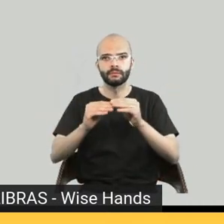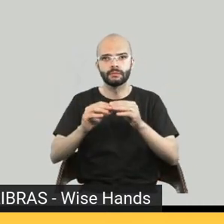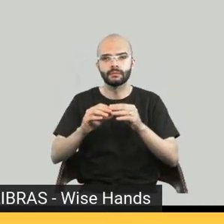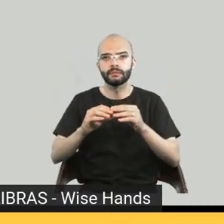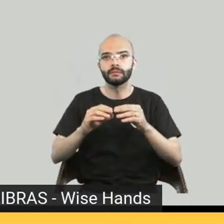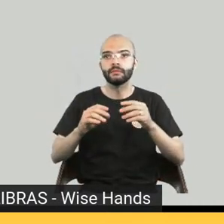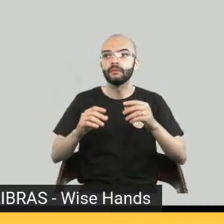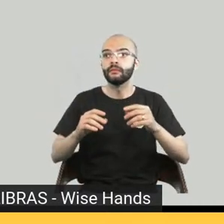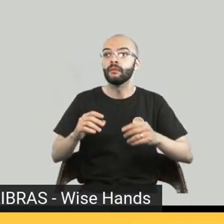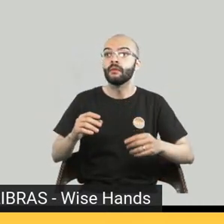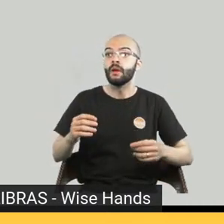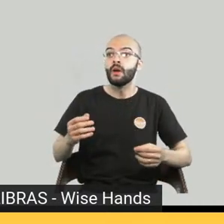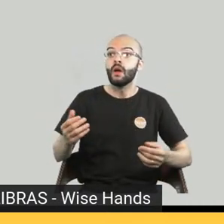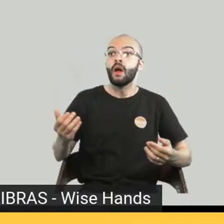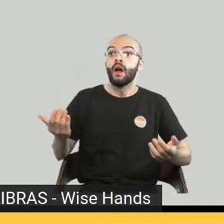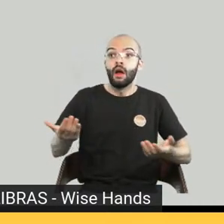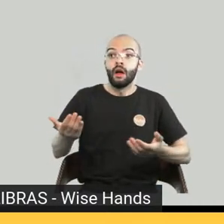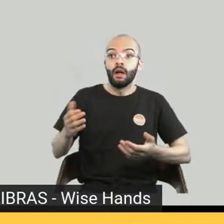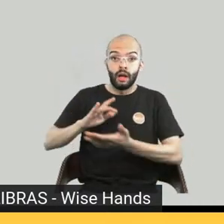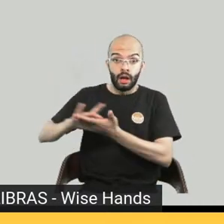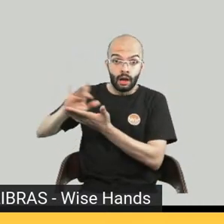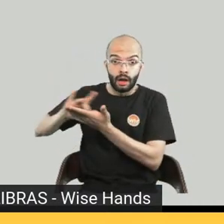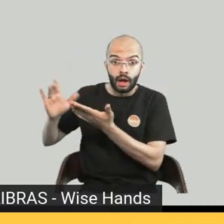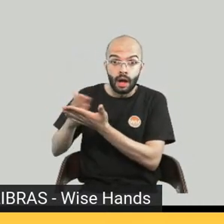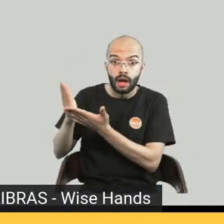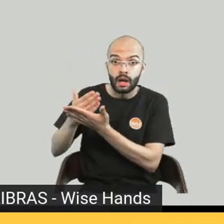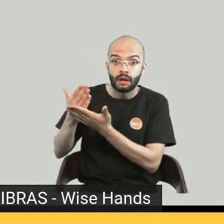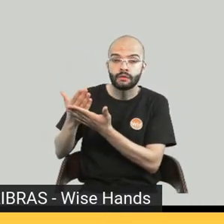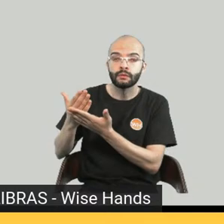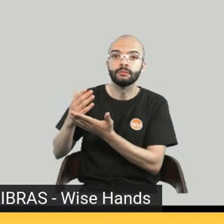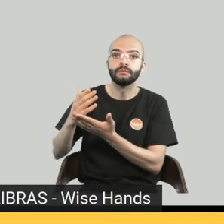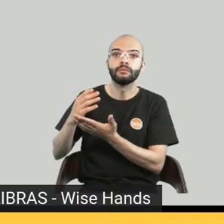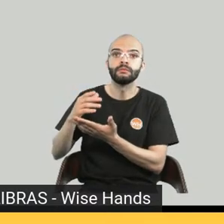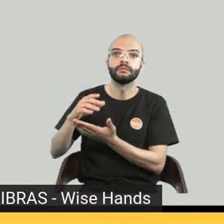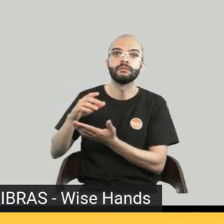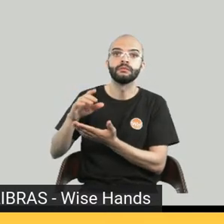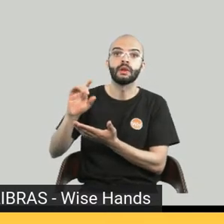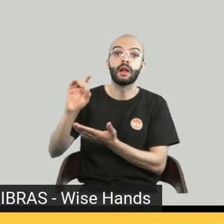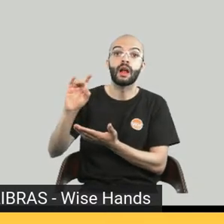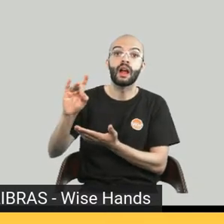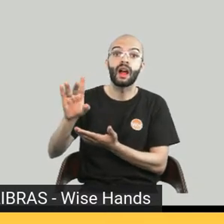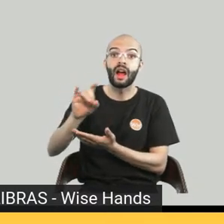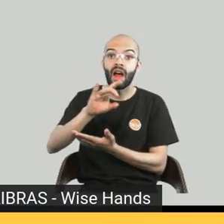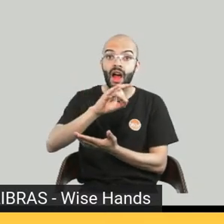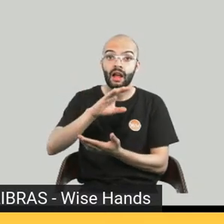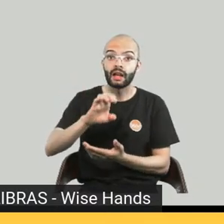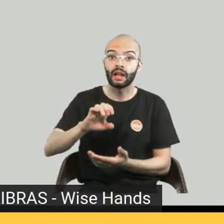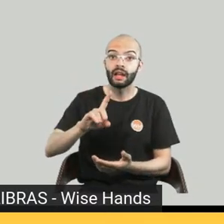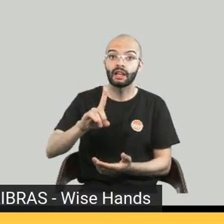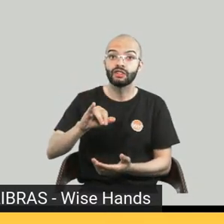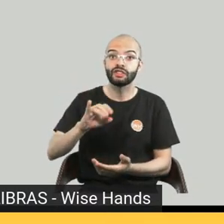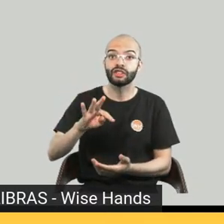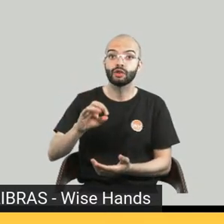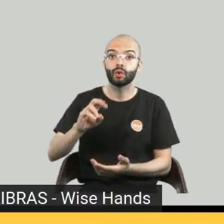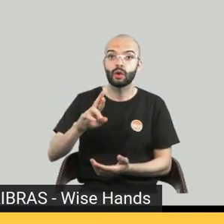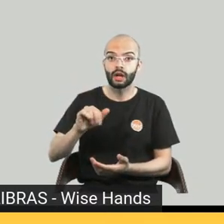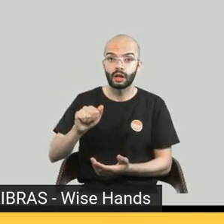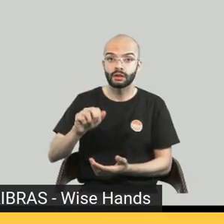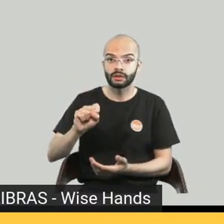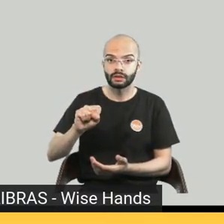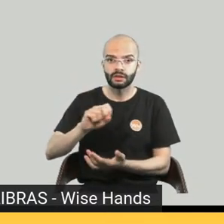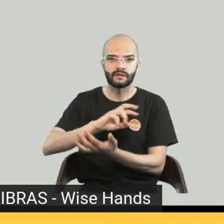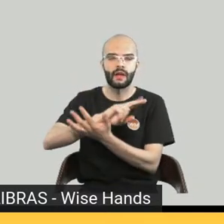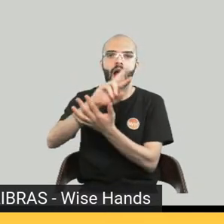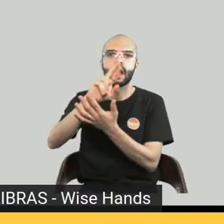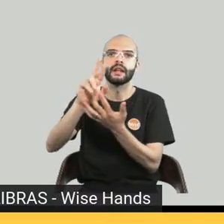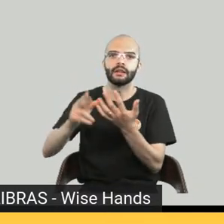esse já é um produto que está integrado à rotina de muitas editoras e que, inclusive, já é uma parte relevante do faturamento.